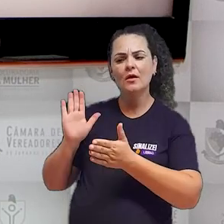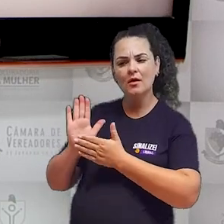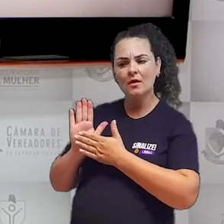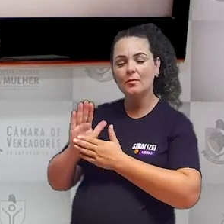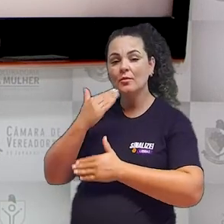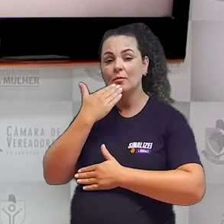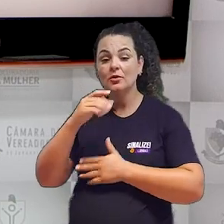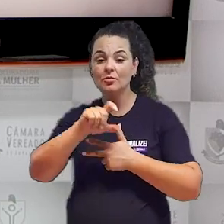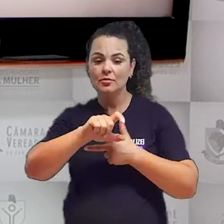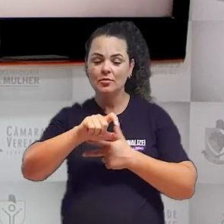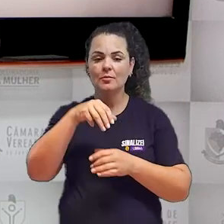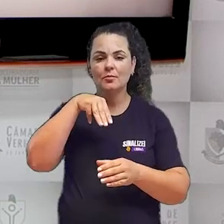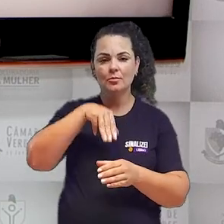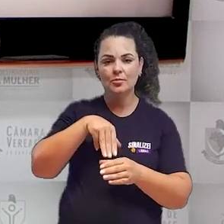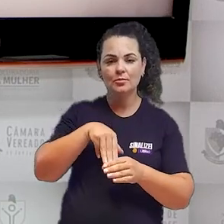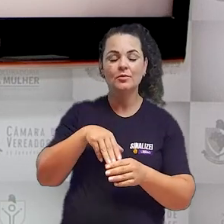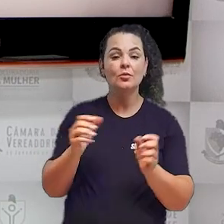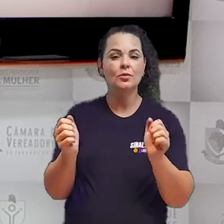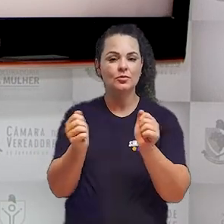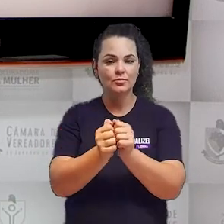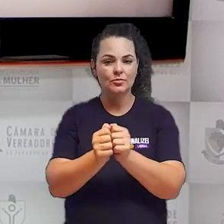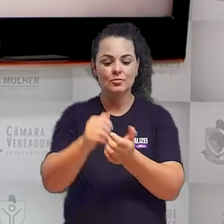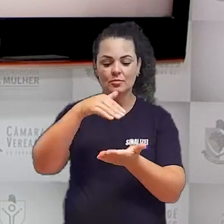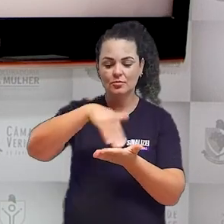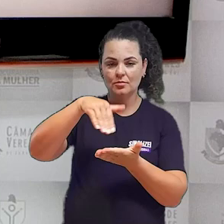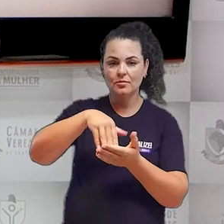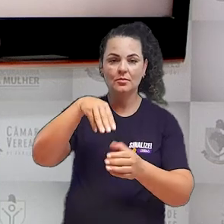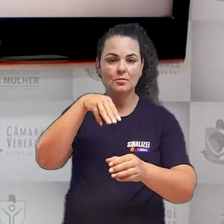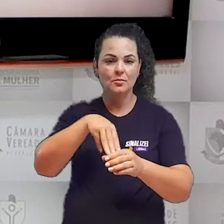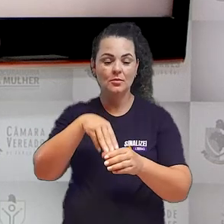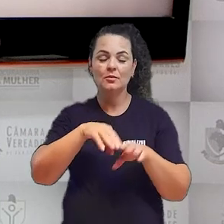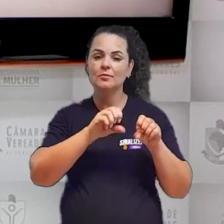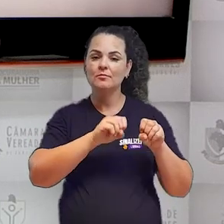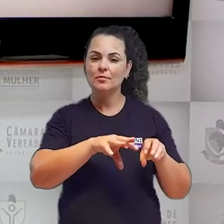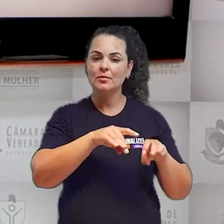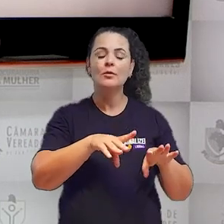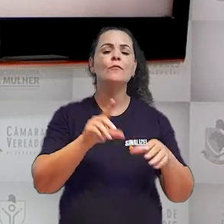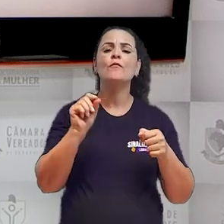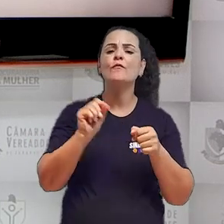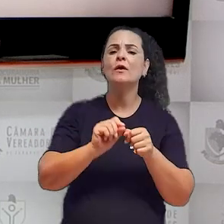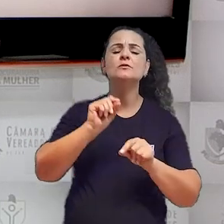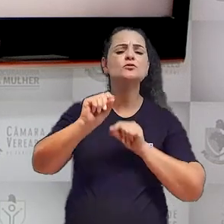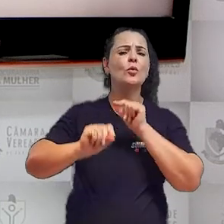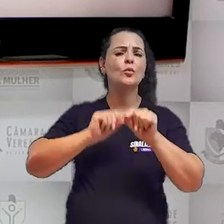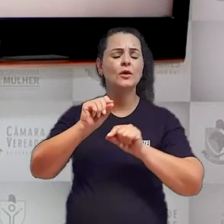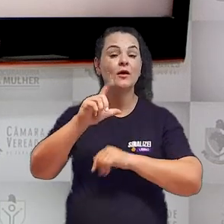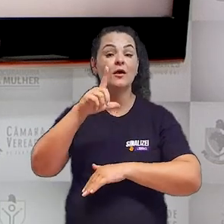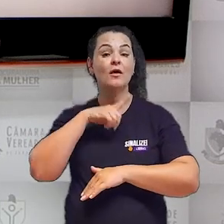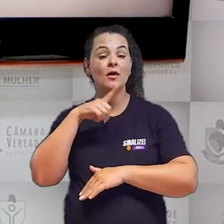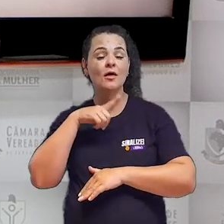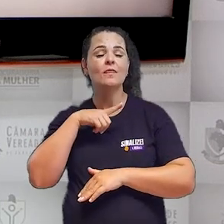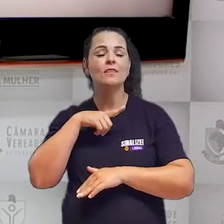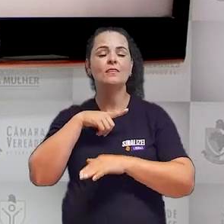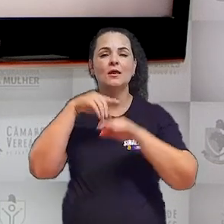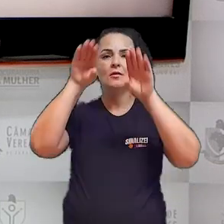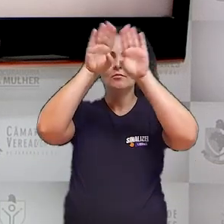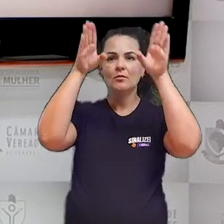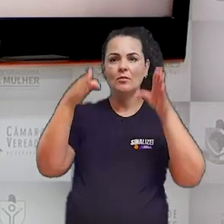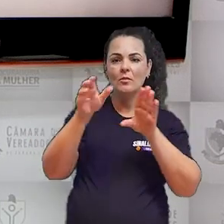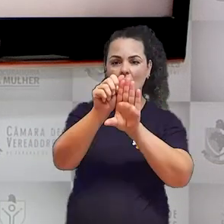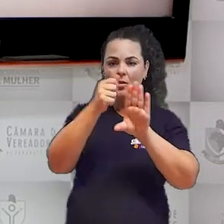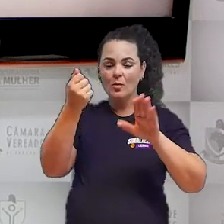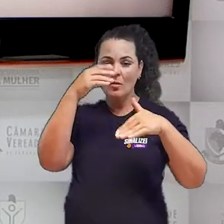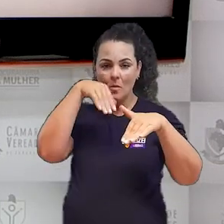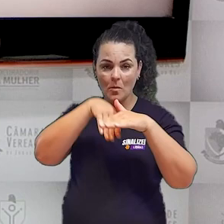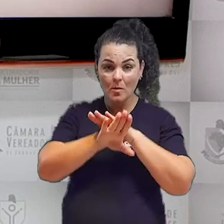A proposta solicita que o Executivo Municipal, por meio da Secretaria Municipal de Educação, realize a instalação de armários